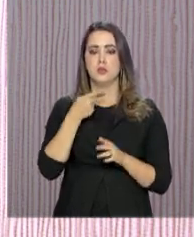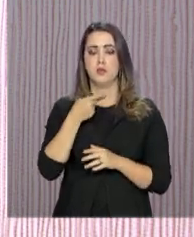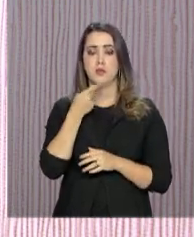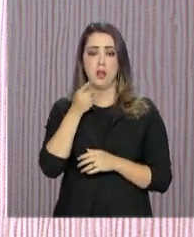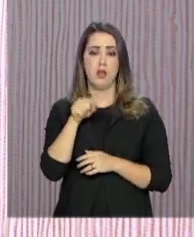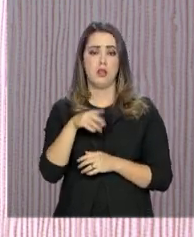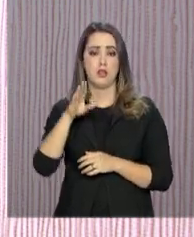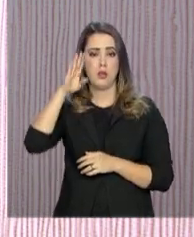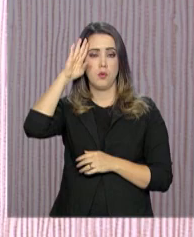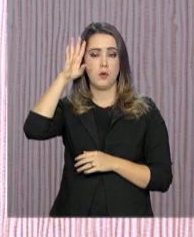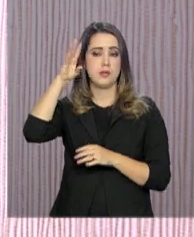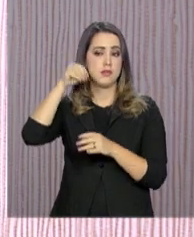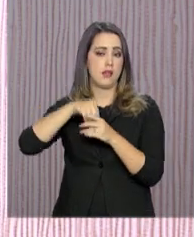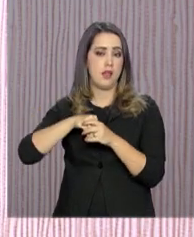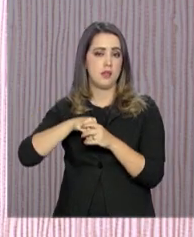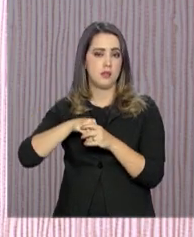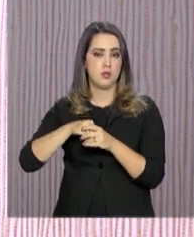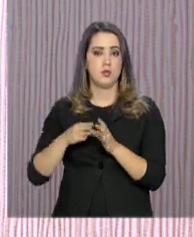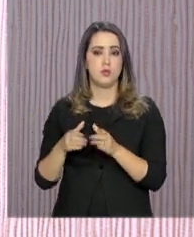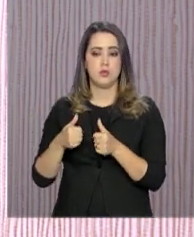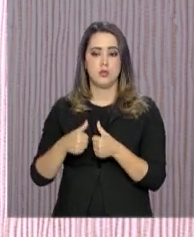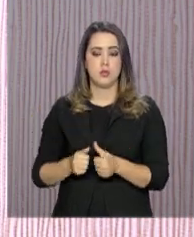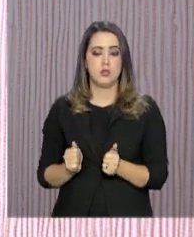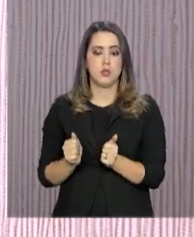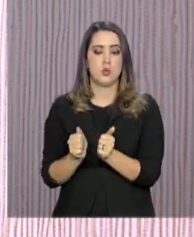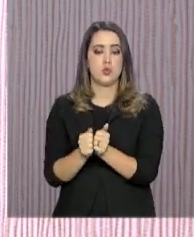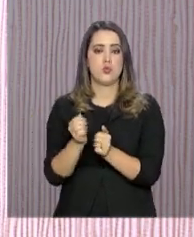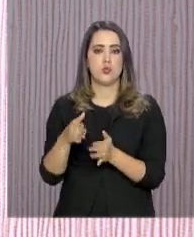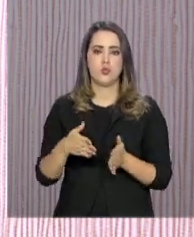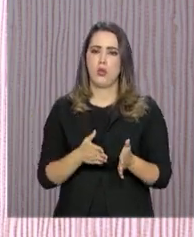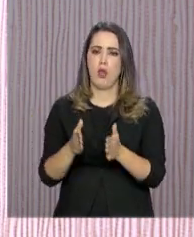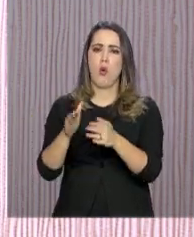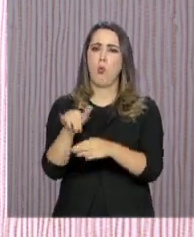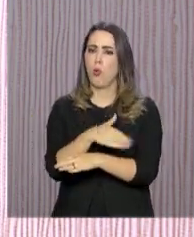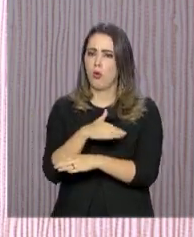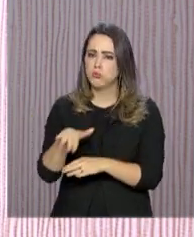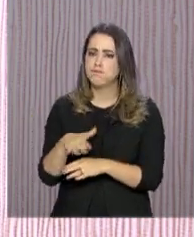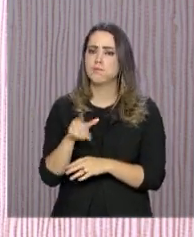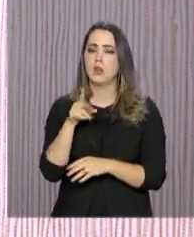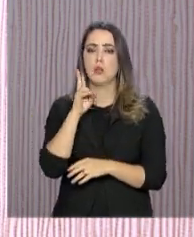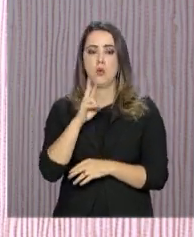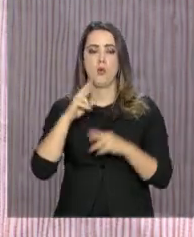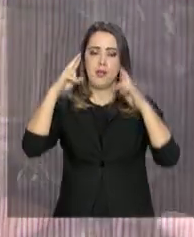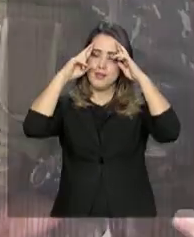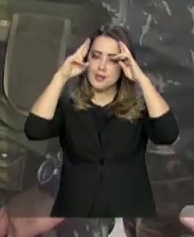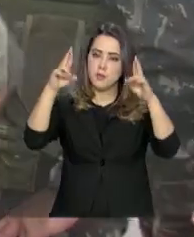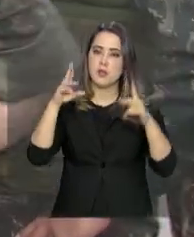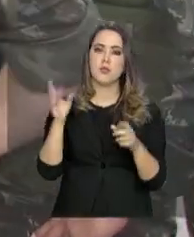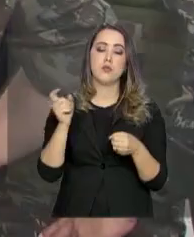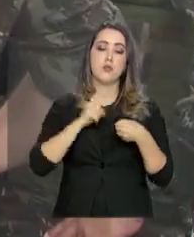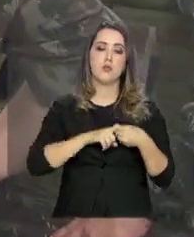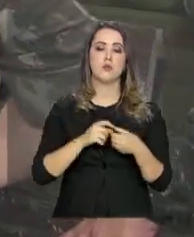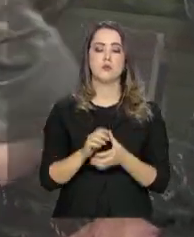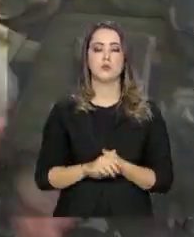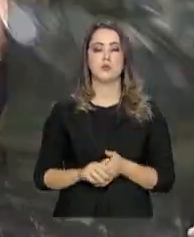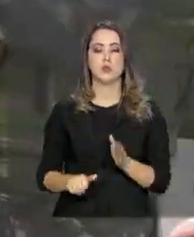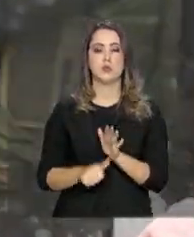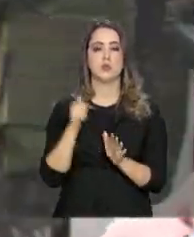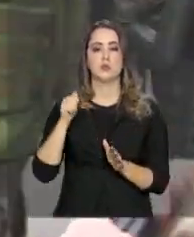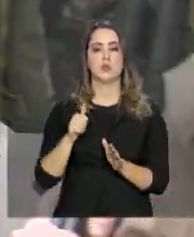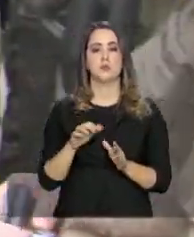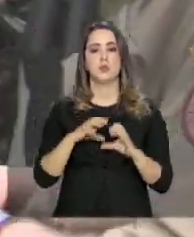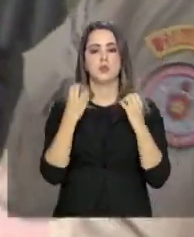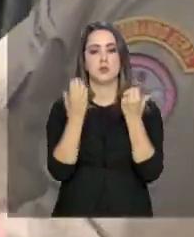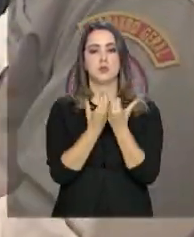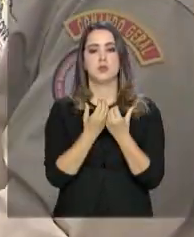Então, exemplo, tendo o Exército na rua, tendo a Marinha, Aeronáutica, o respeito parece que volta. Uma das primeiras comunidades a